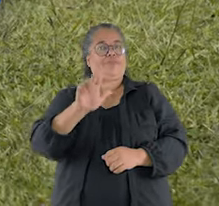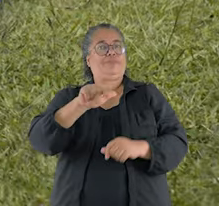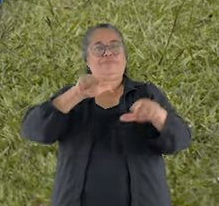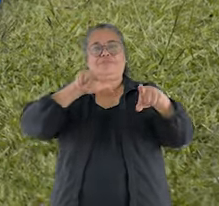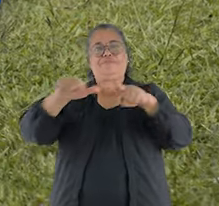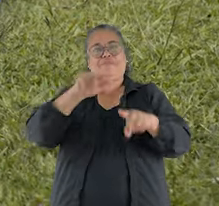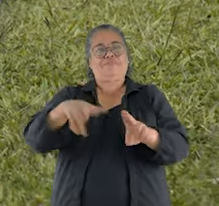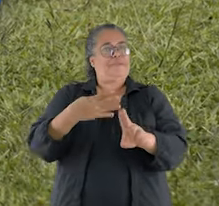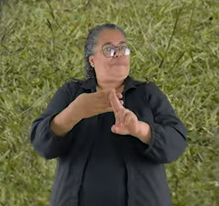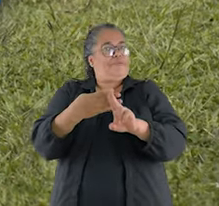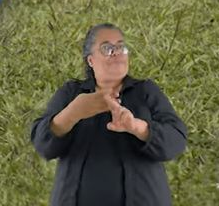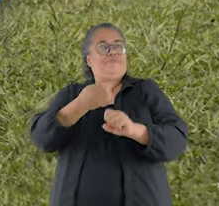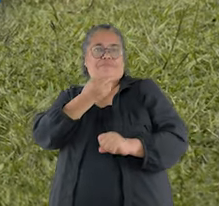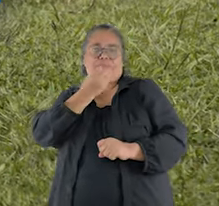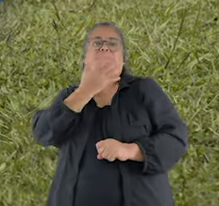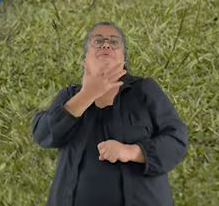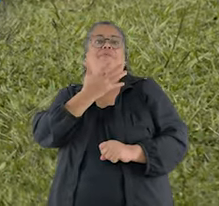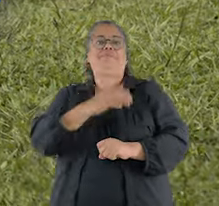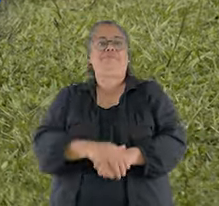Prefeitura de Uberlândia. Fazer mais, fazer bem. Obrigado.